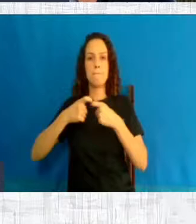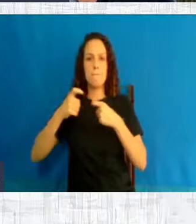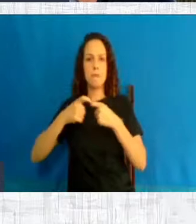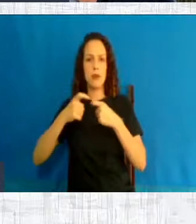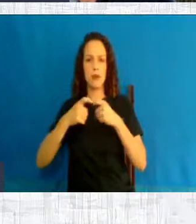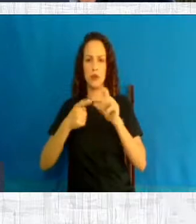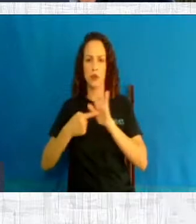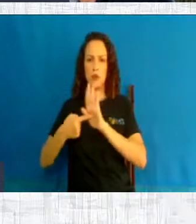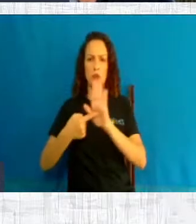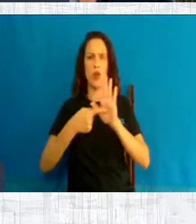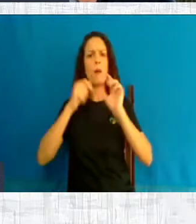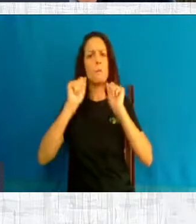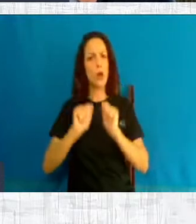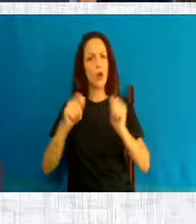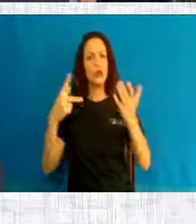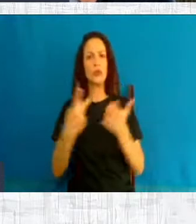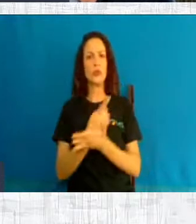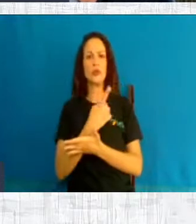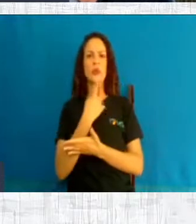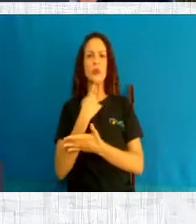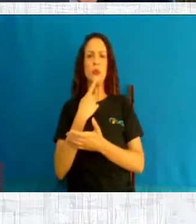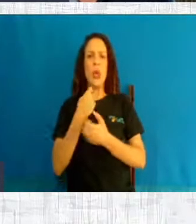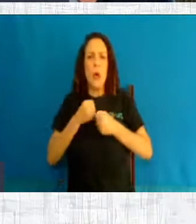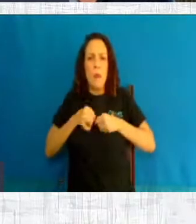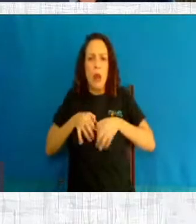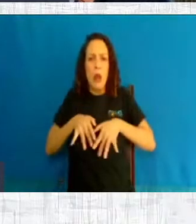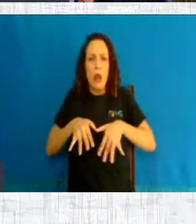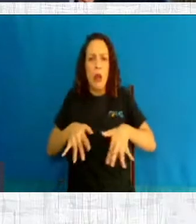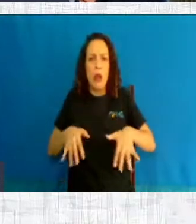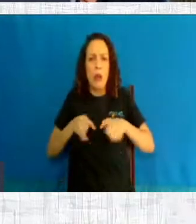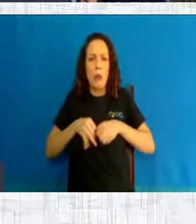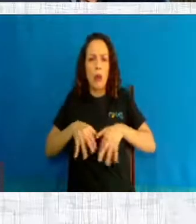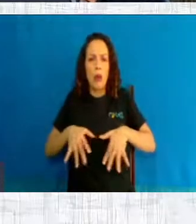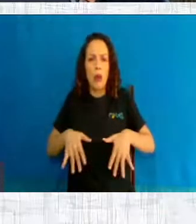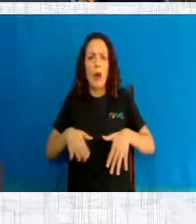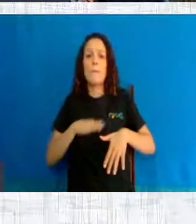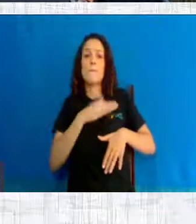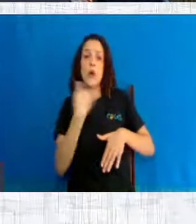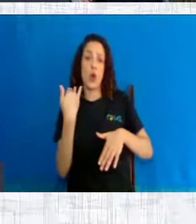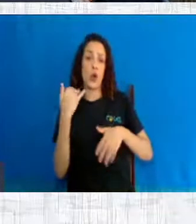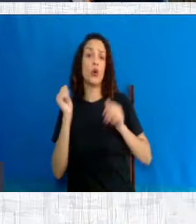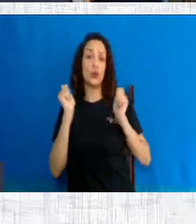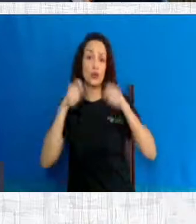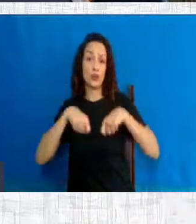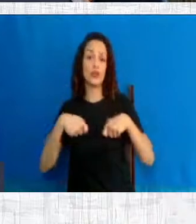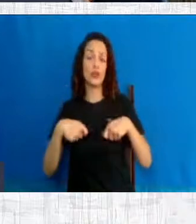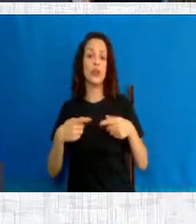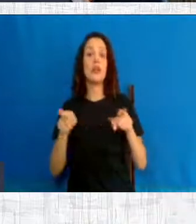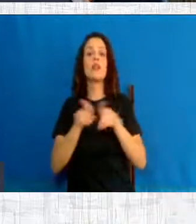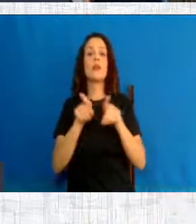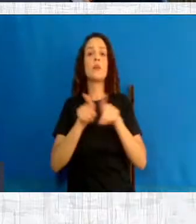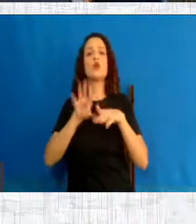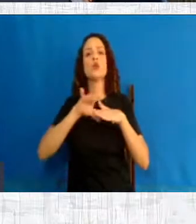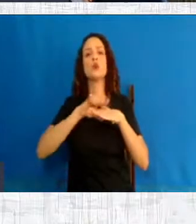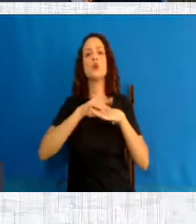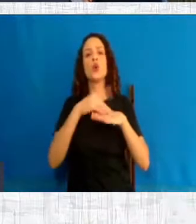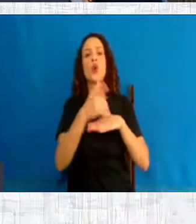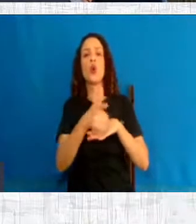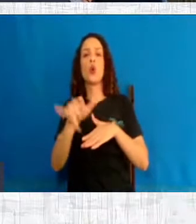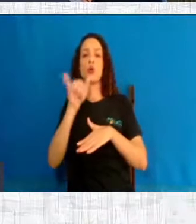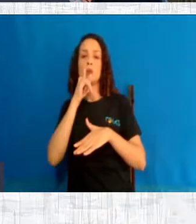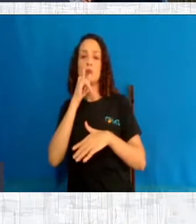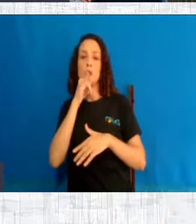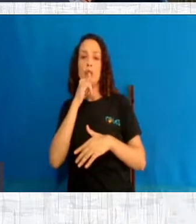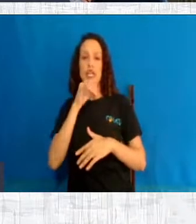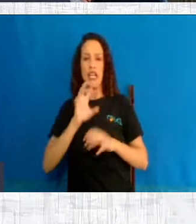pode provocar hemorragia, perfuração do útero, infecção, sepsis, morte, inclusive outras doenças como câncer de mama,